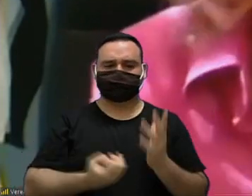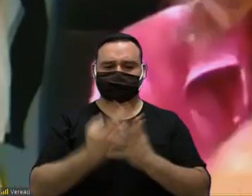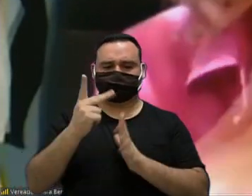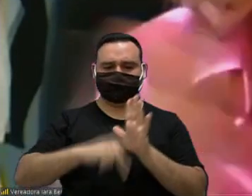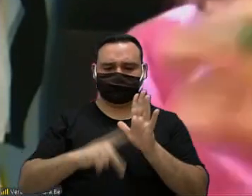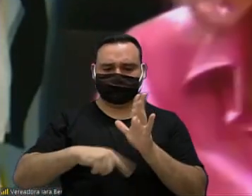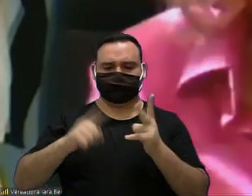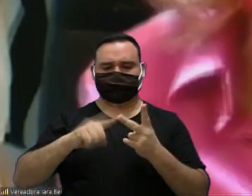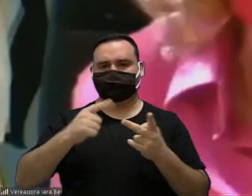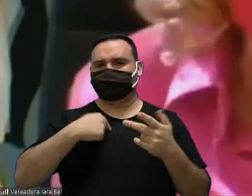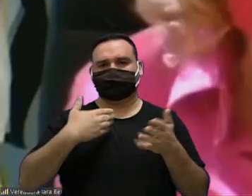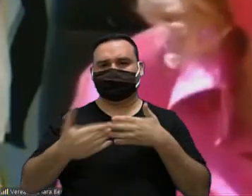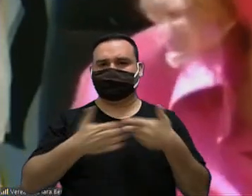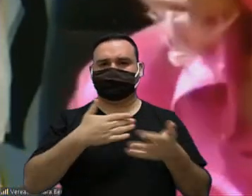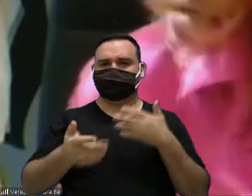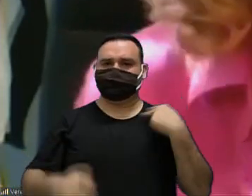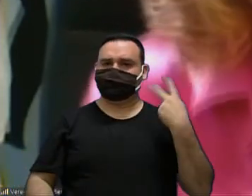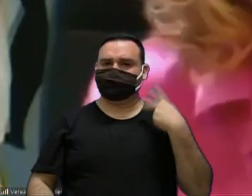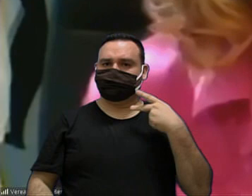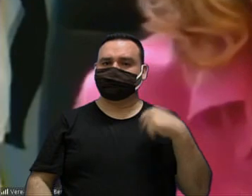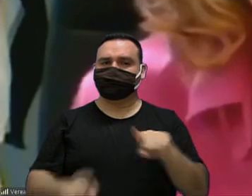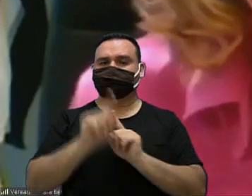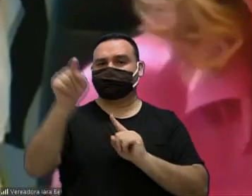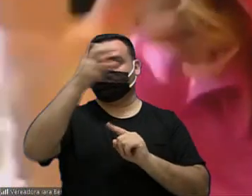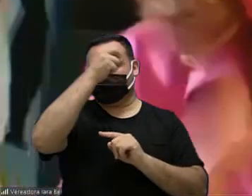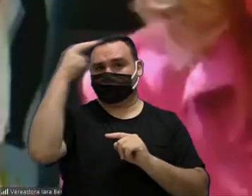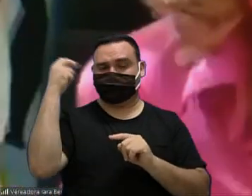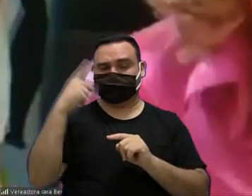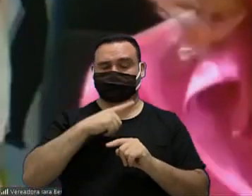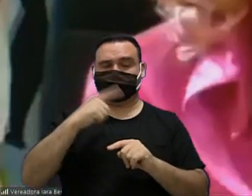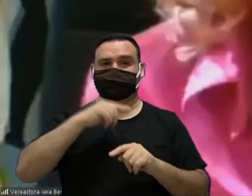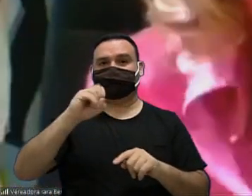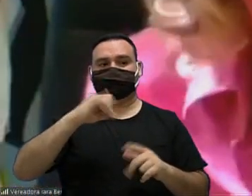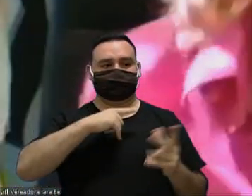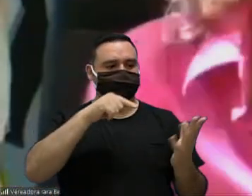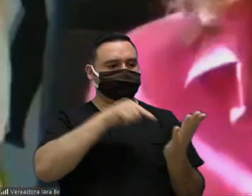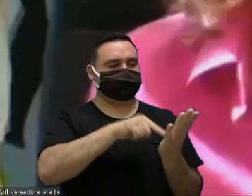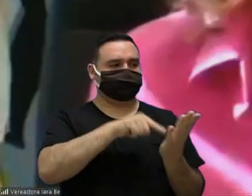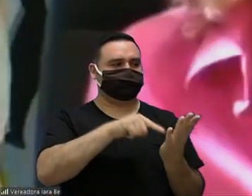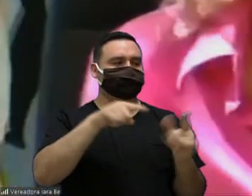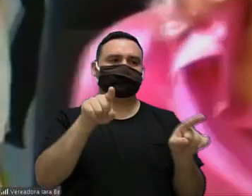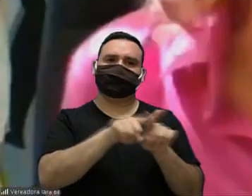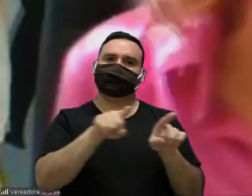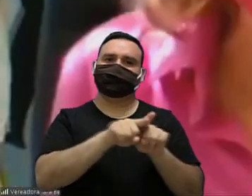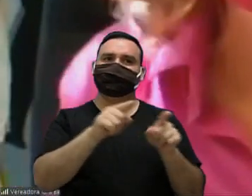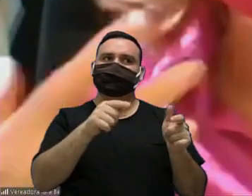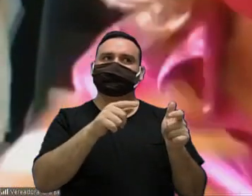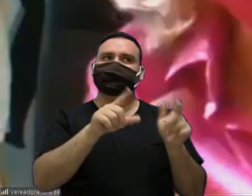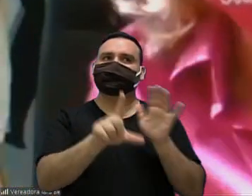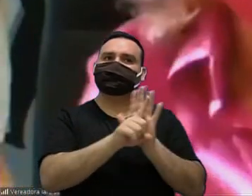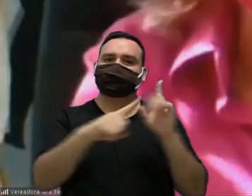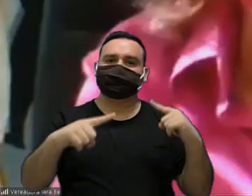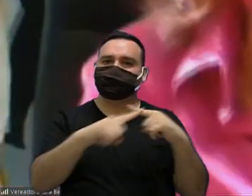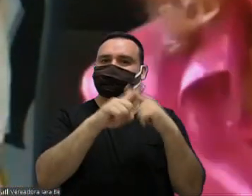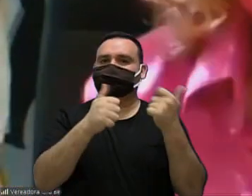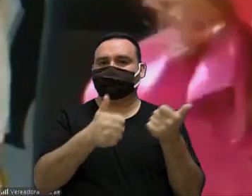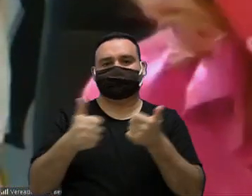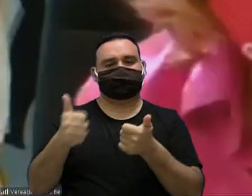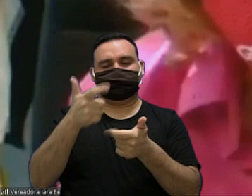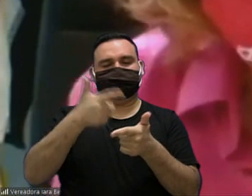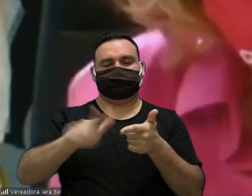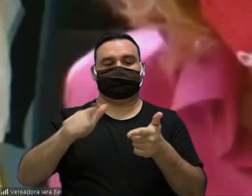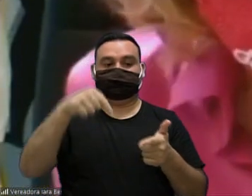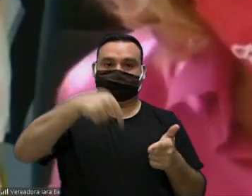o vereador fernanda eu ou qualquer outro vereador e a prefeitura se o espírito do projeto está bem é inconstitucional está bom não é